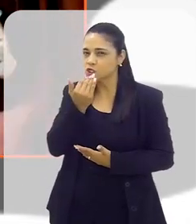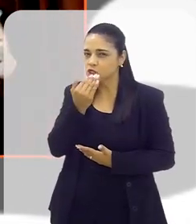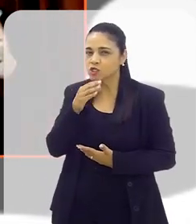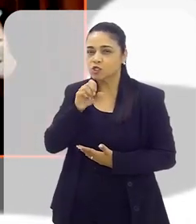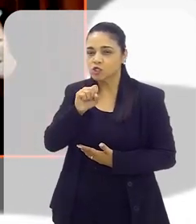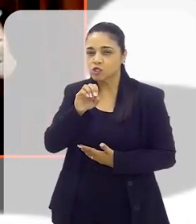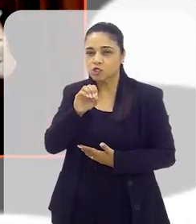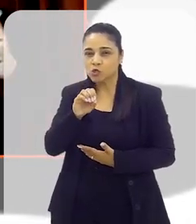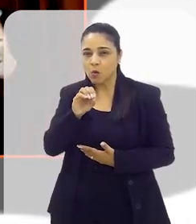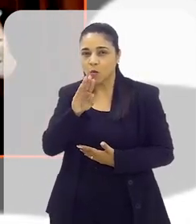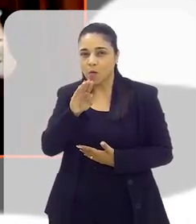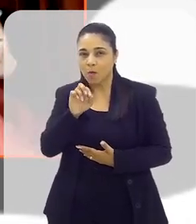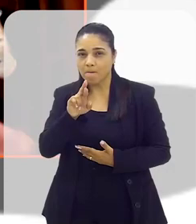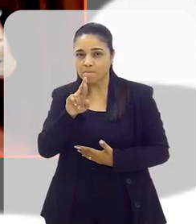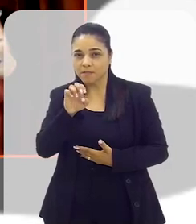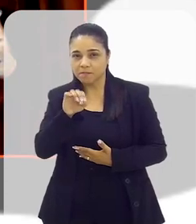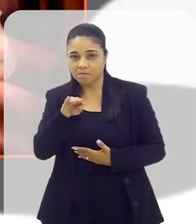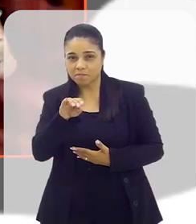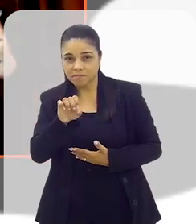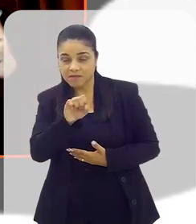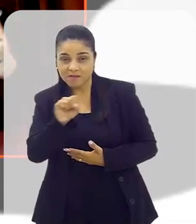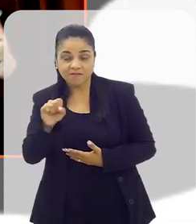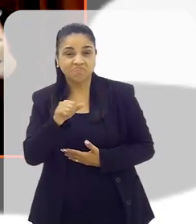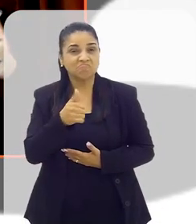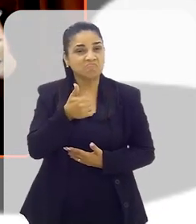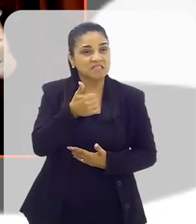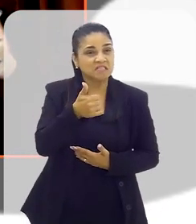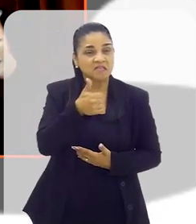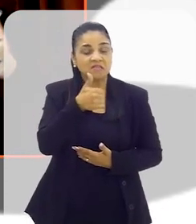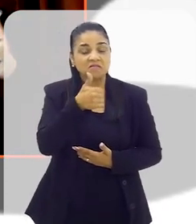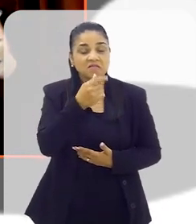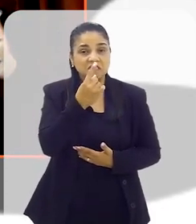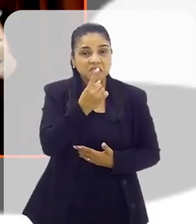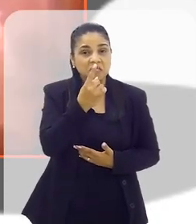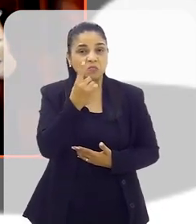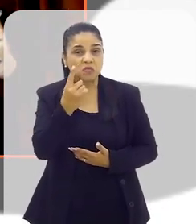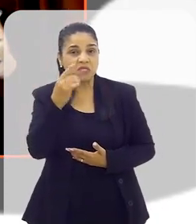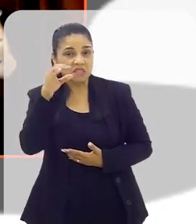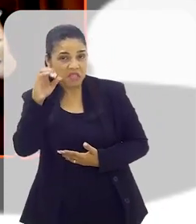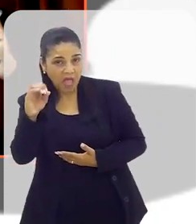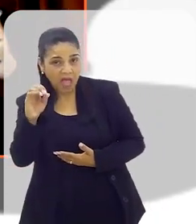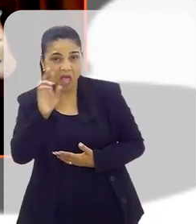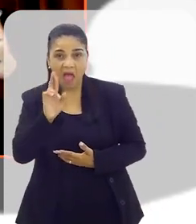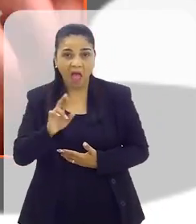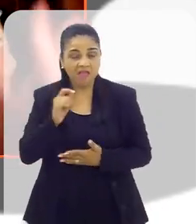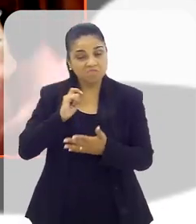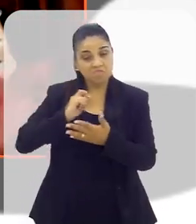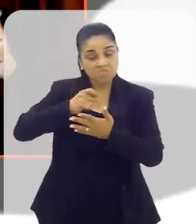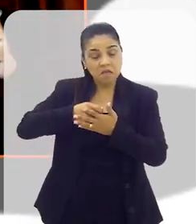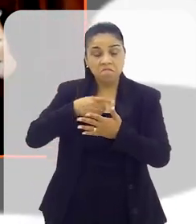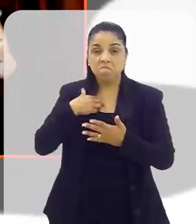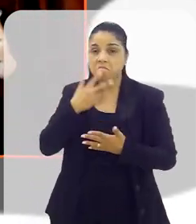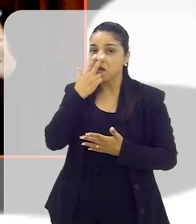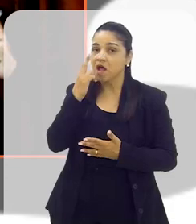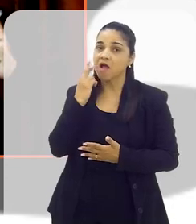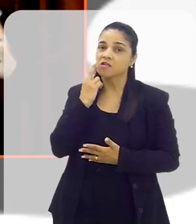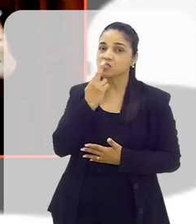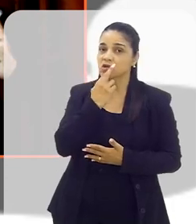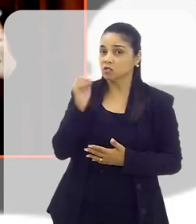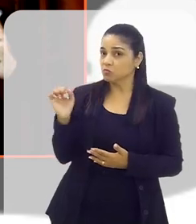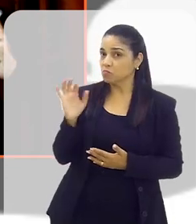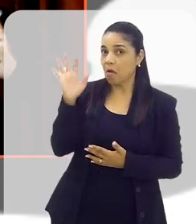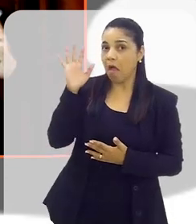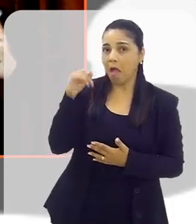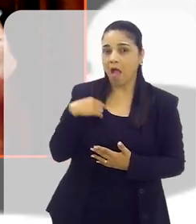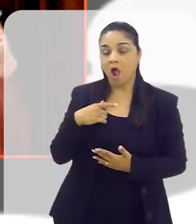sobremesa. Duas pessoas por R$100, R$110. Mas comer muito bem, como se você estivesse num restaurante de luxo, na